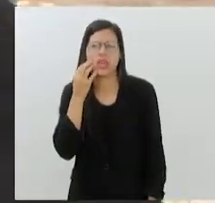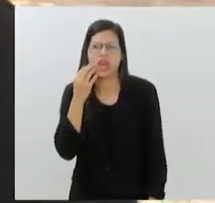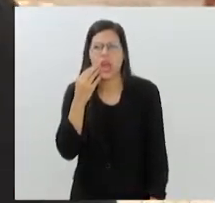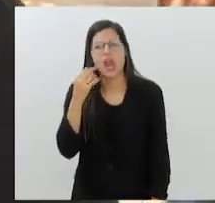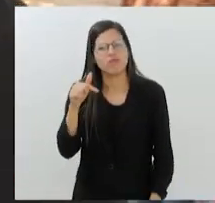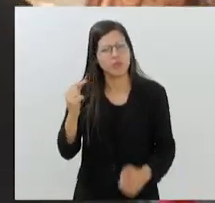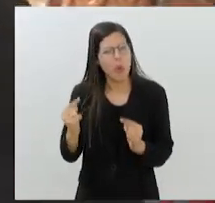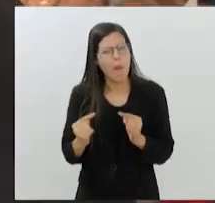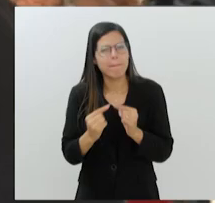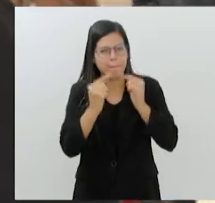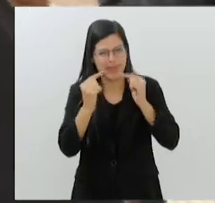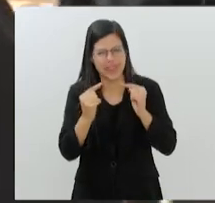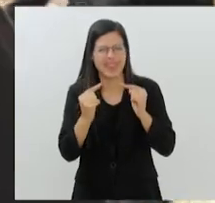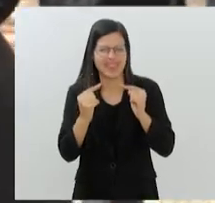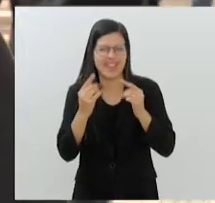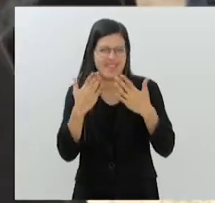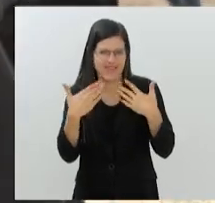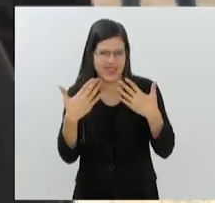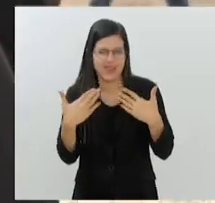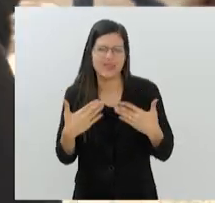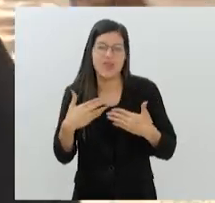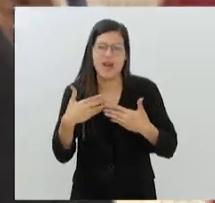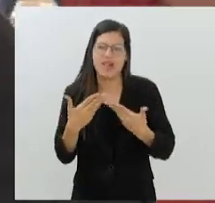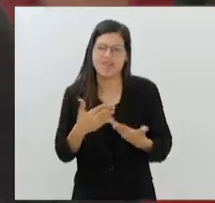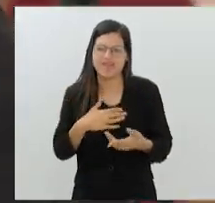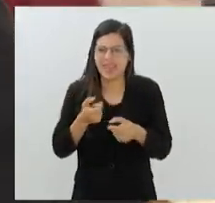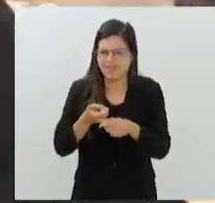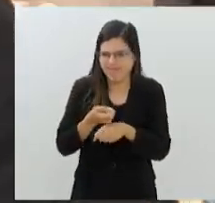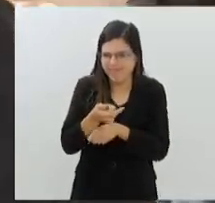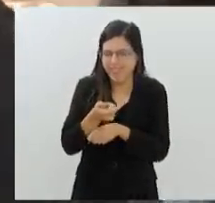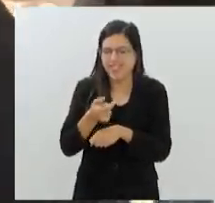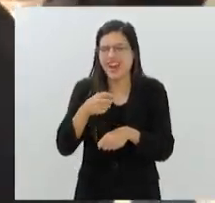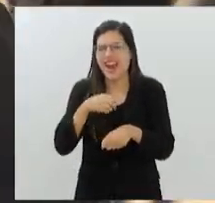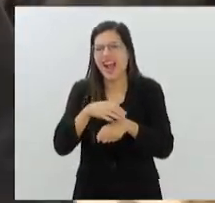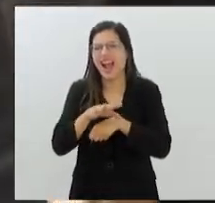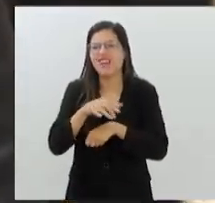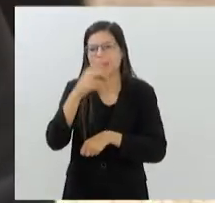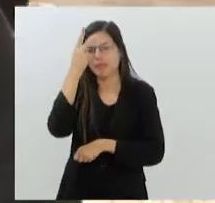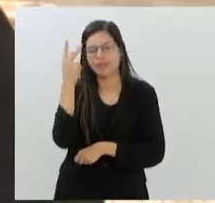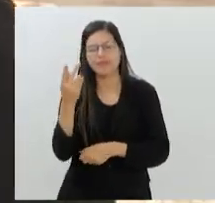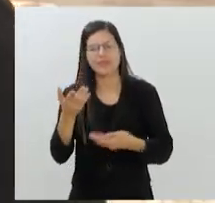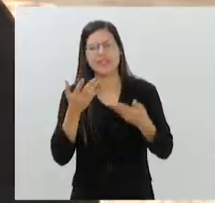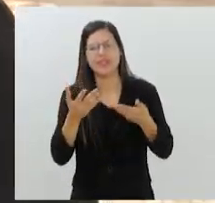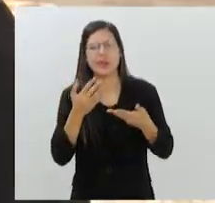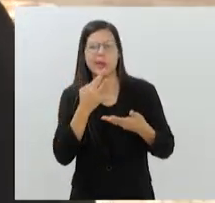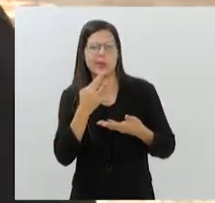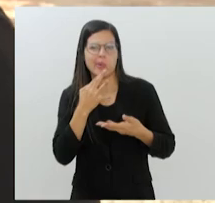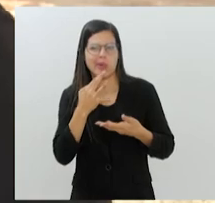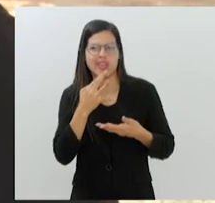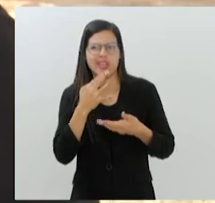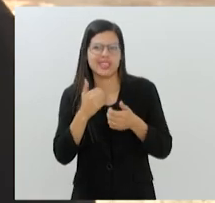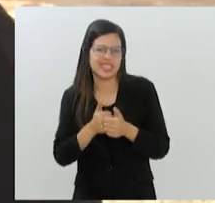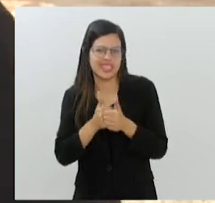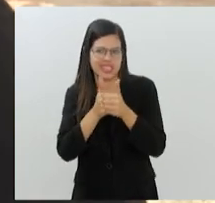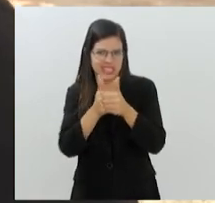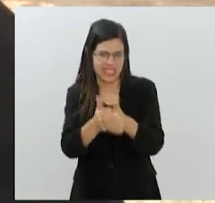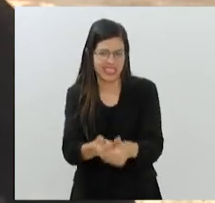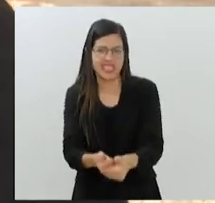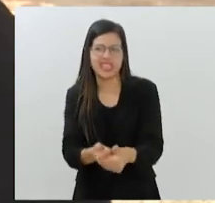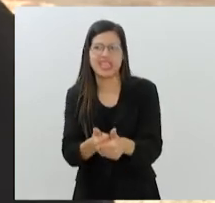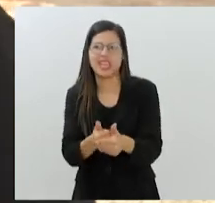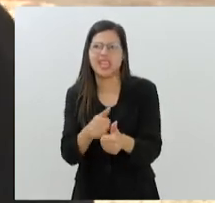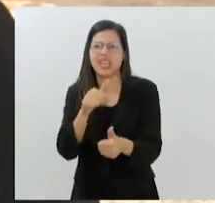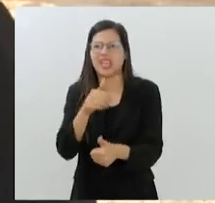branco, do que um vinho rosê. Então, a minha dica para quem quer conhecer também, seguir nesses estilos, seguir essas linhas que são mais